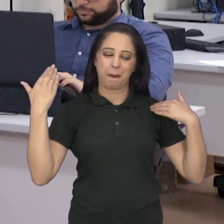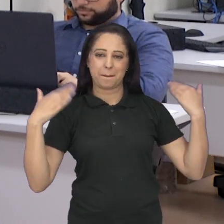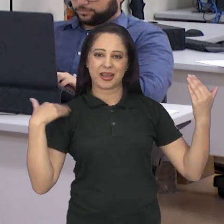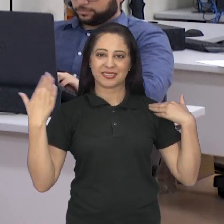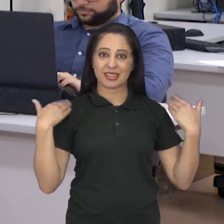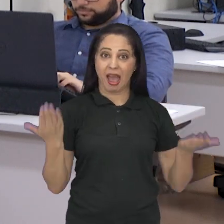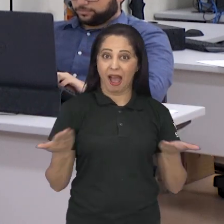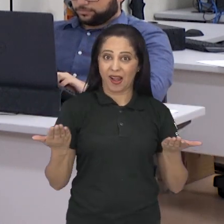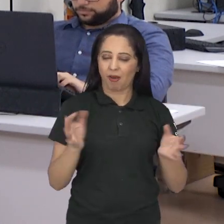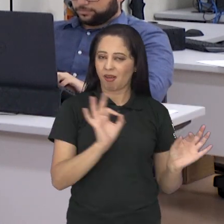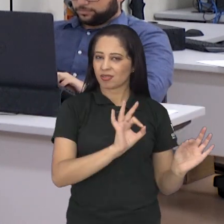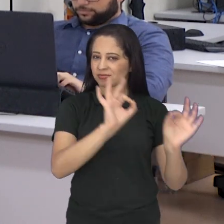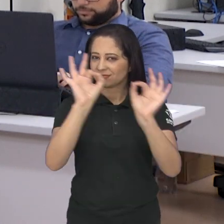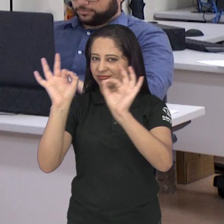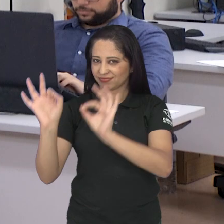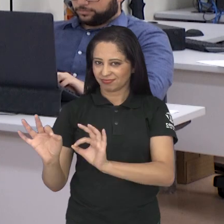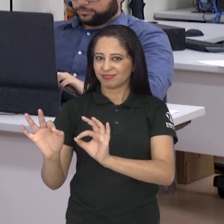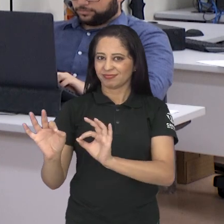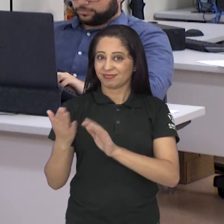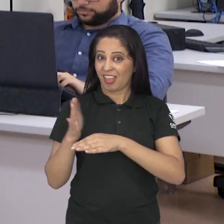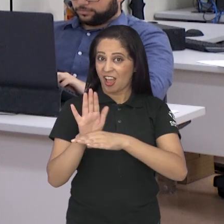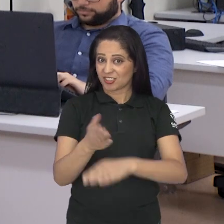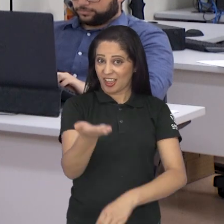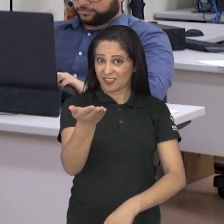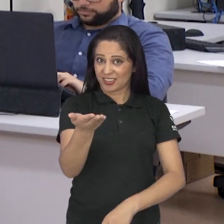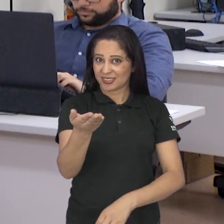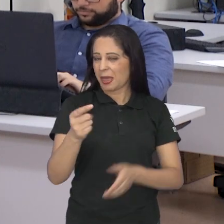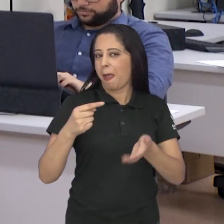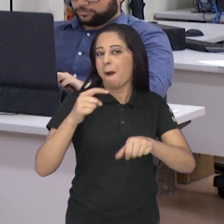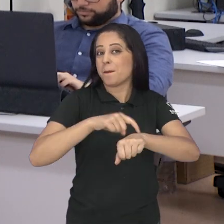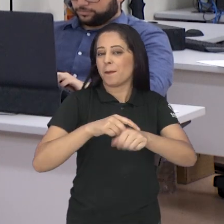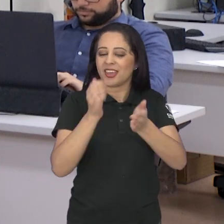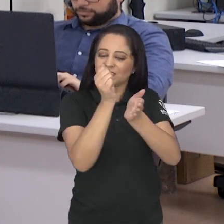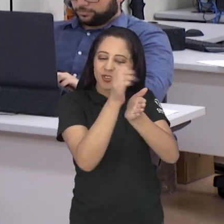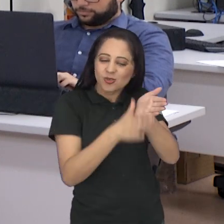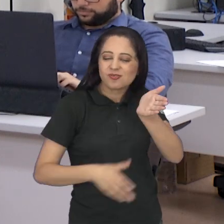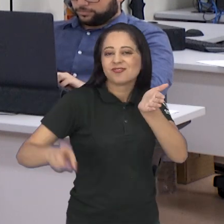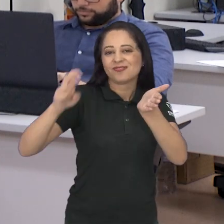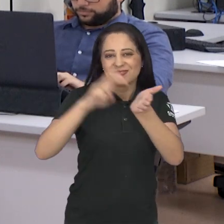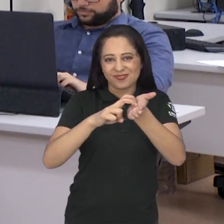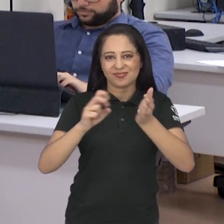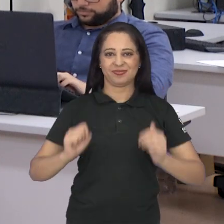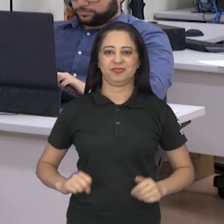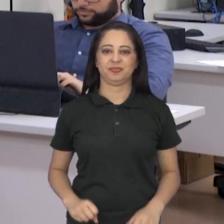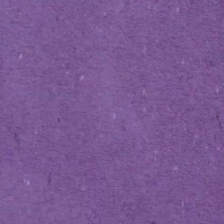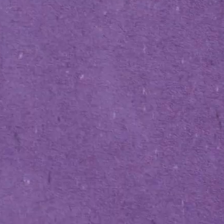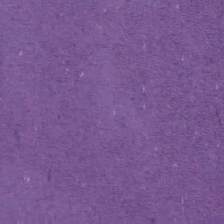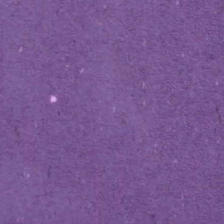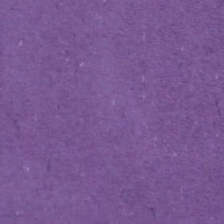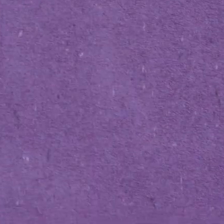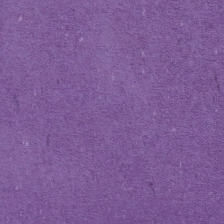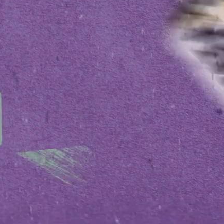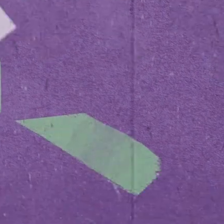Então, confira tudo que a gente separou para te ajudar. Hora da Agenda Cultural, aqui no Boletim.